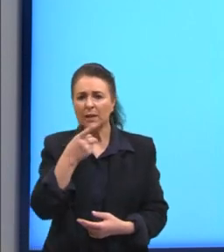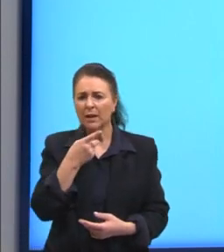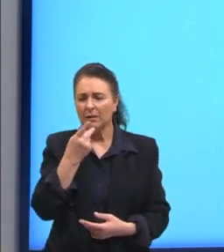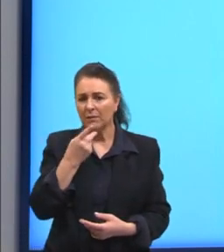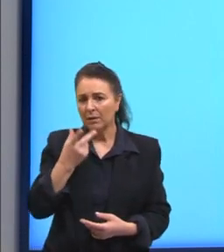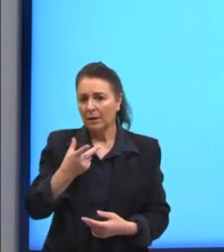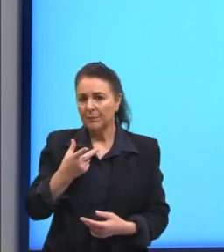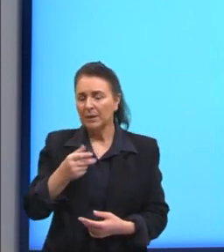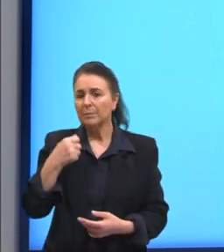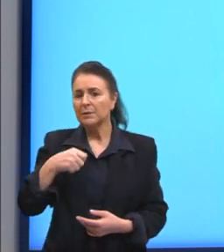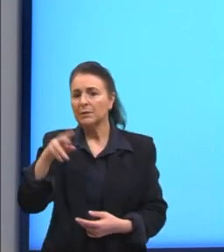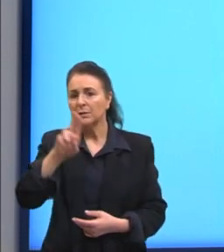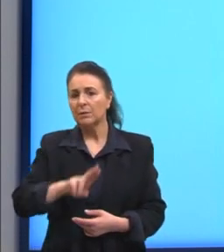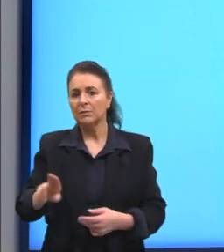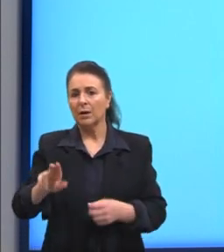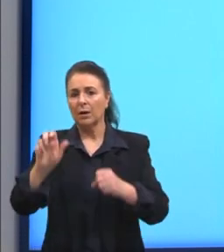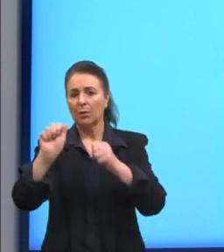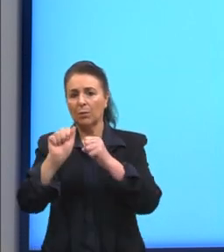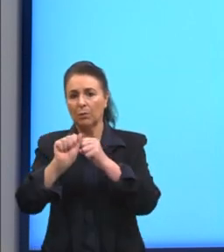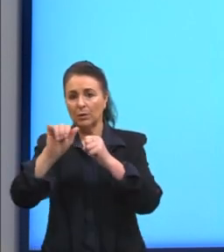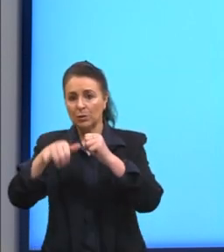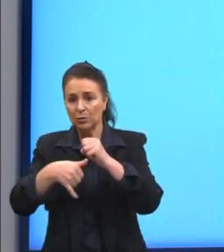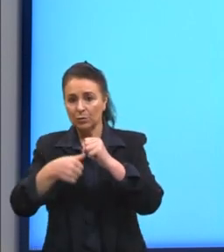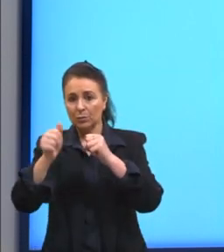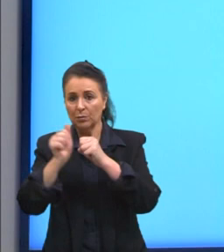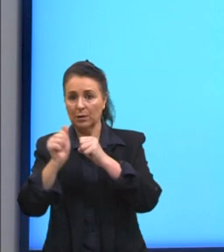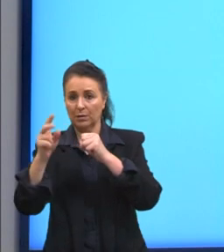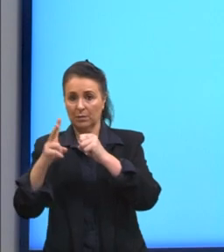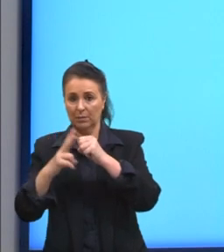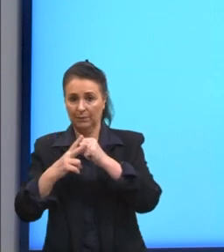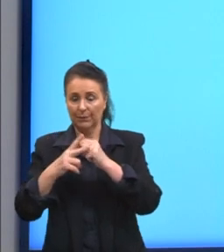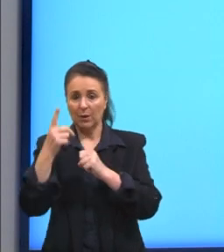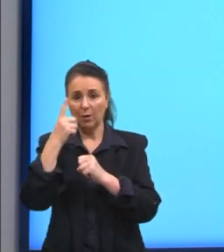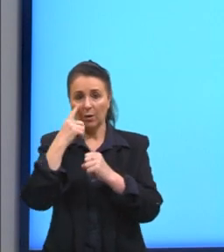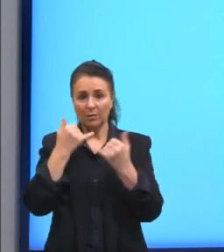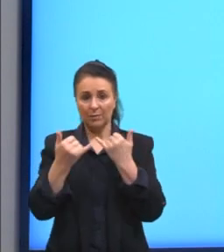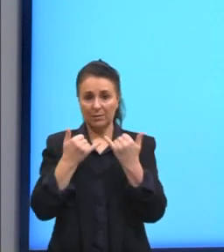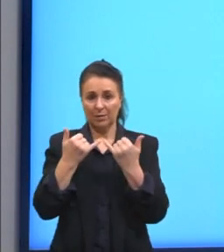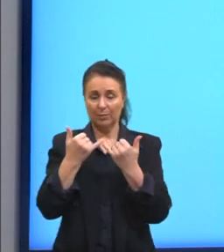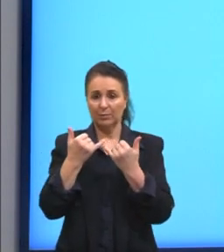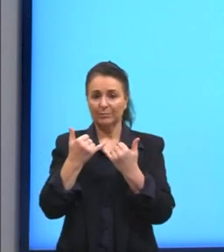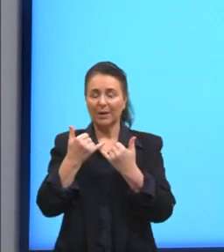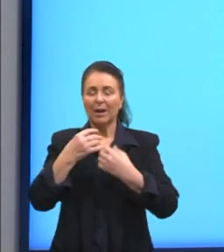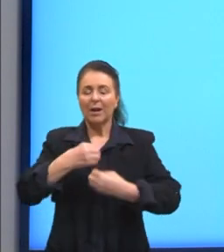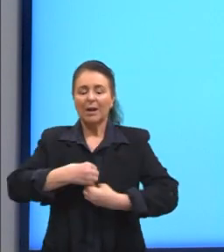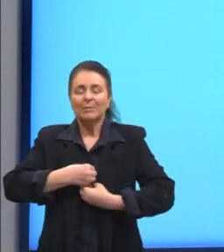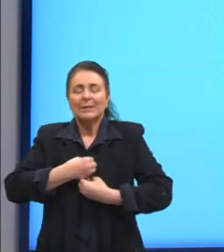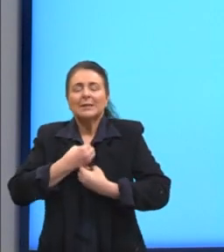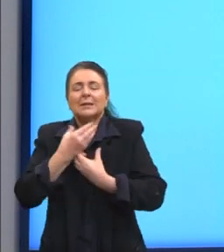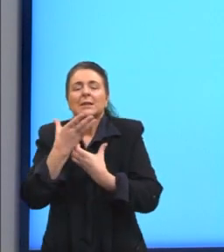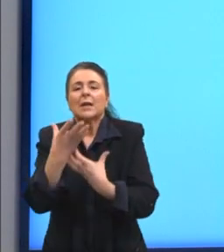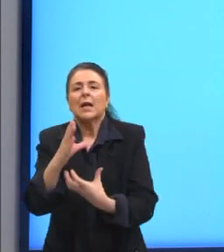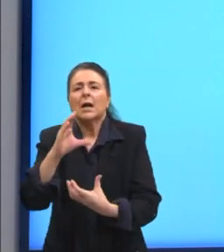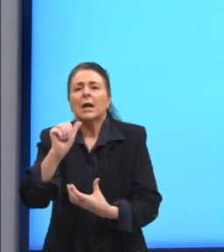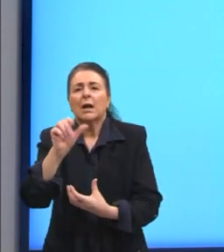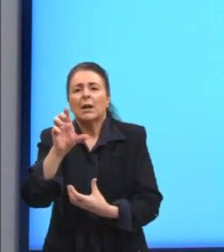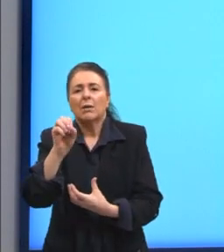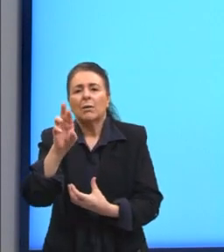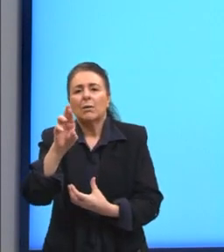adjunta adverbial. Então, olhem o exemplo. Entreguei-me calorosamente àquela causa.